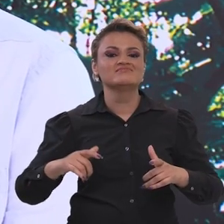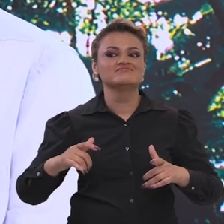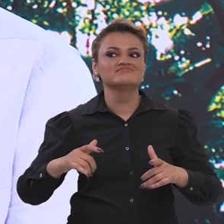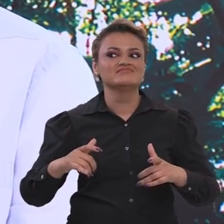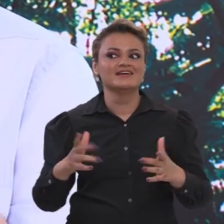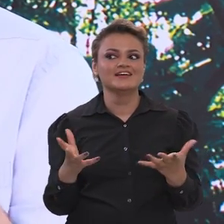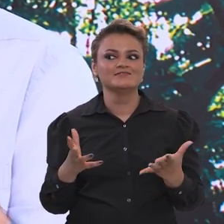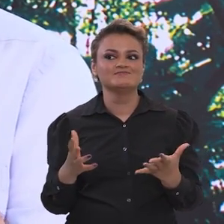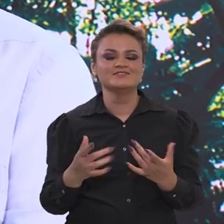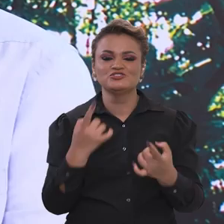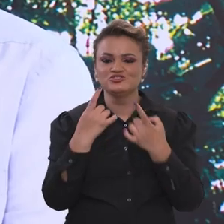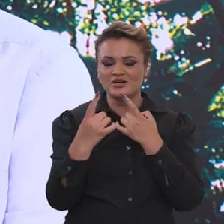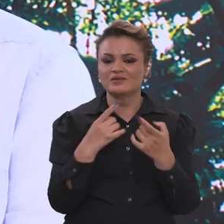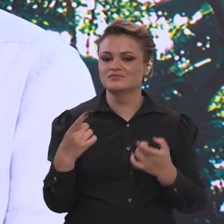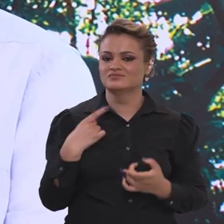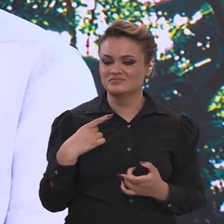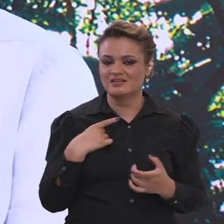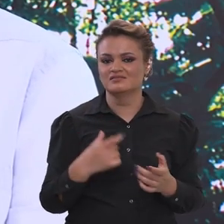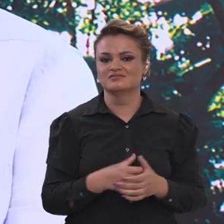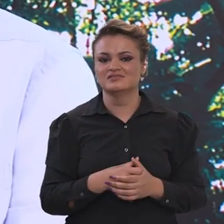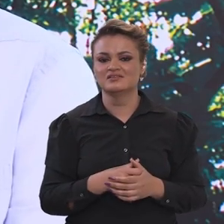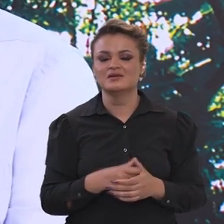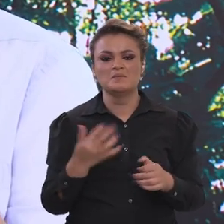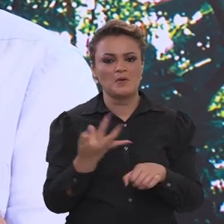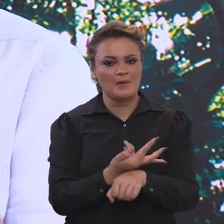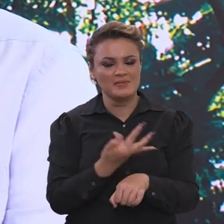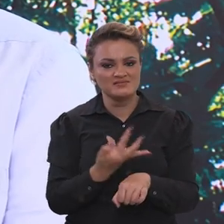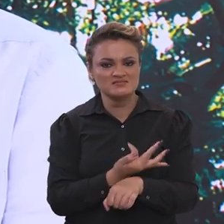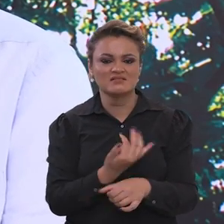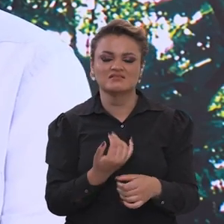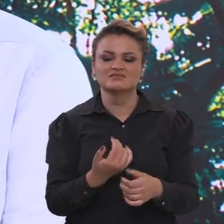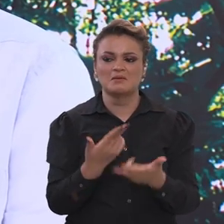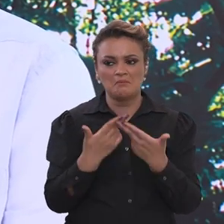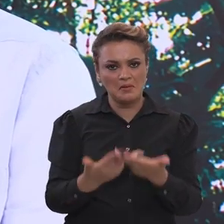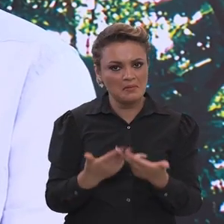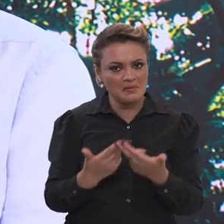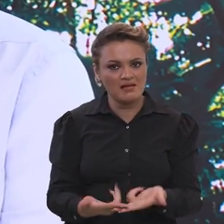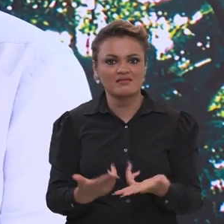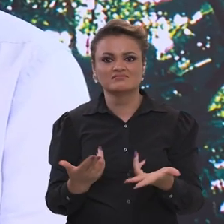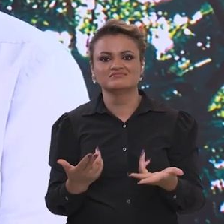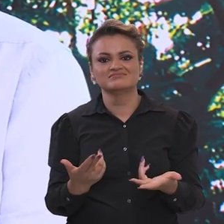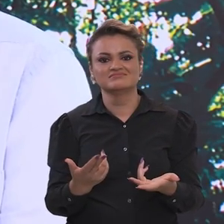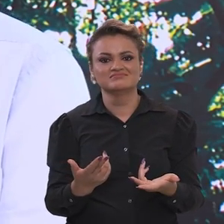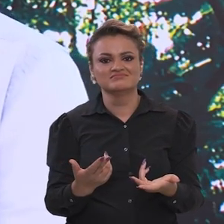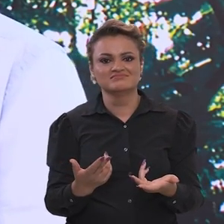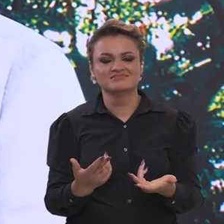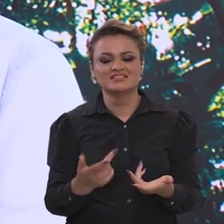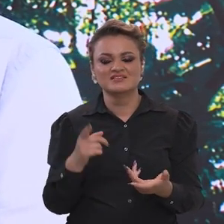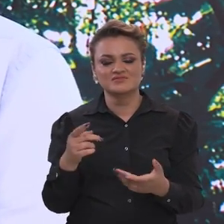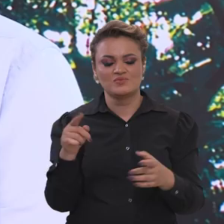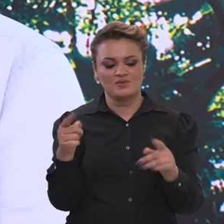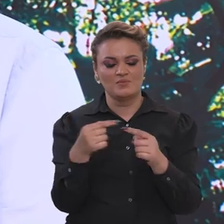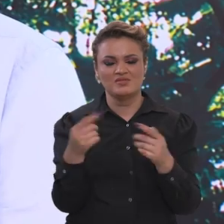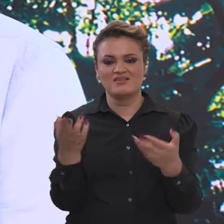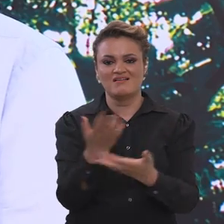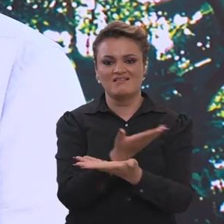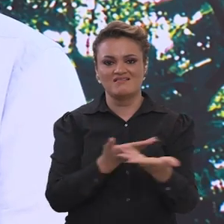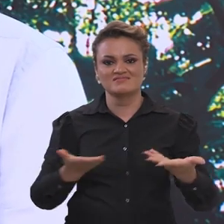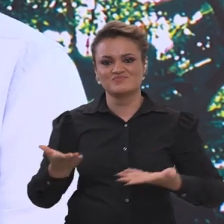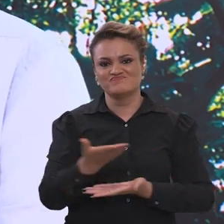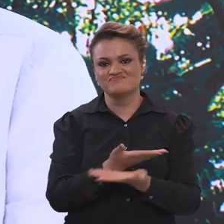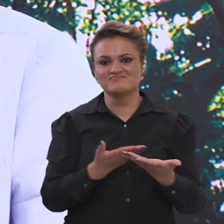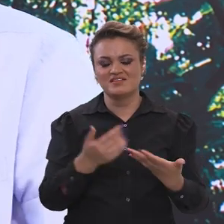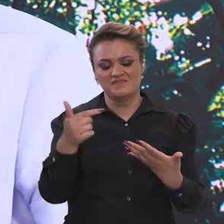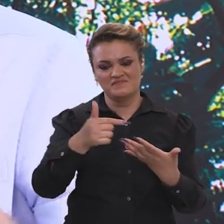um ambiente de retomada dos diálogos, da tolerância, do respeito mútuo como forma de